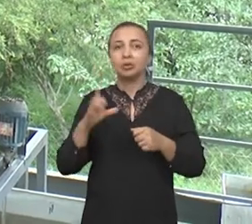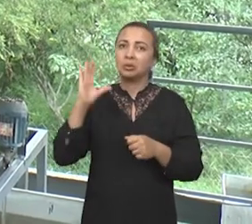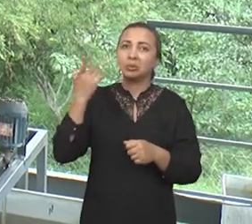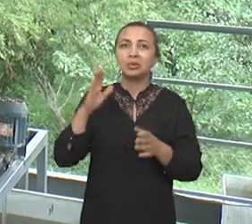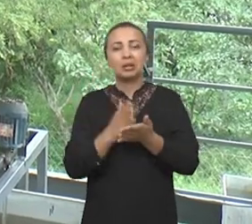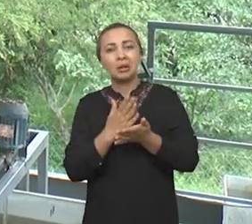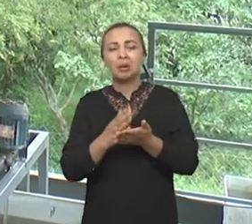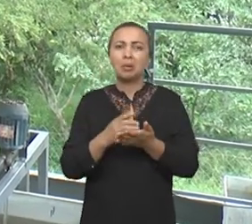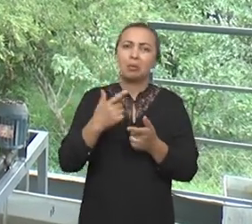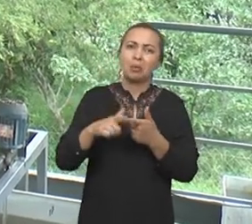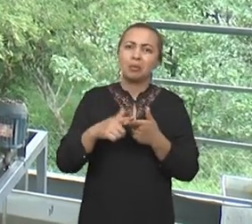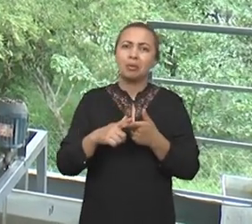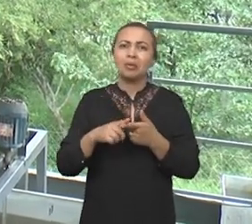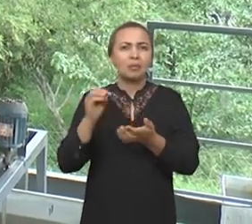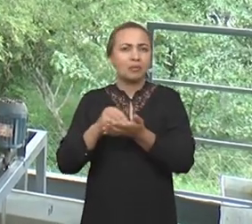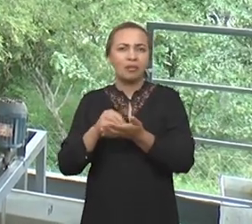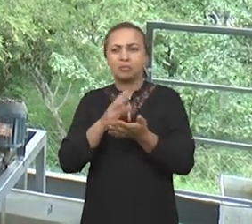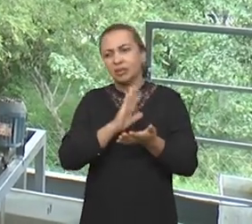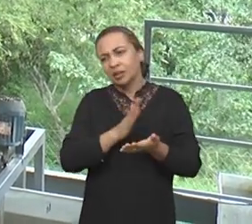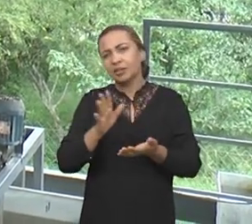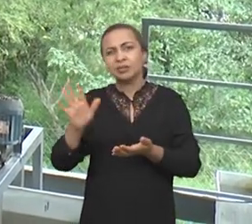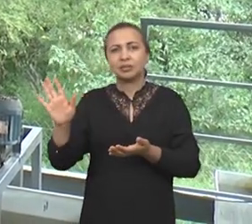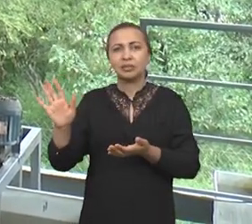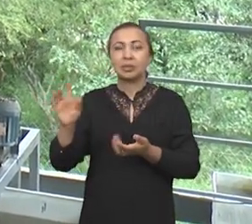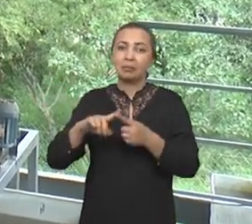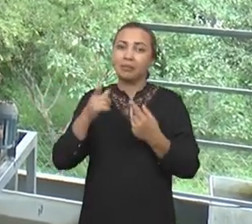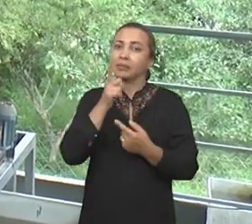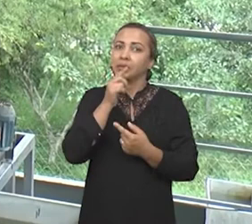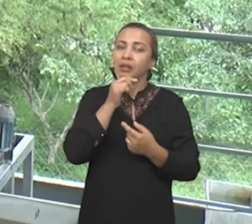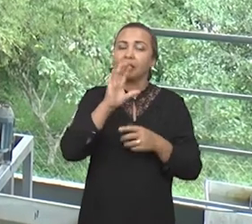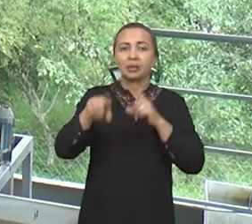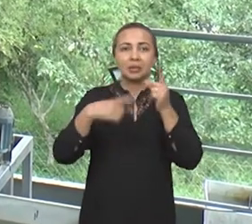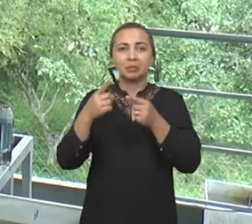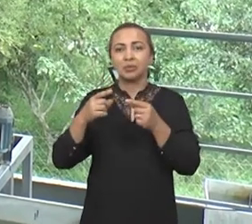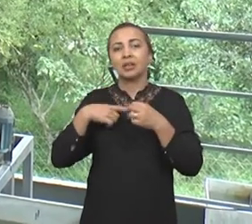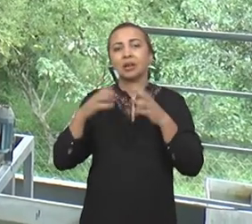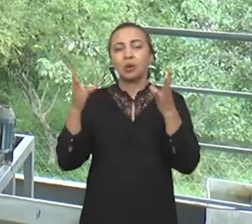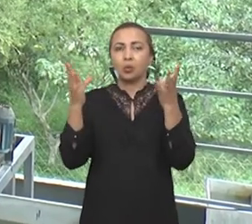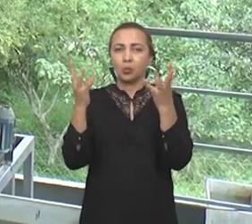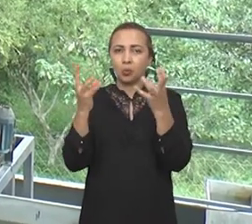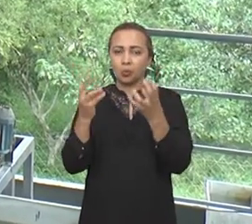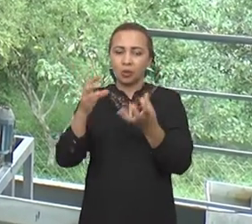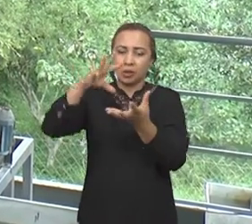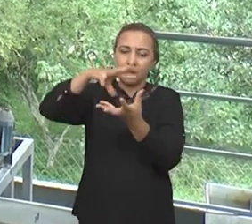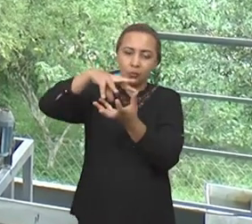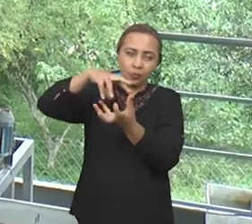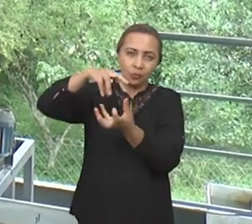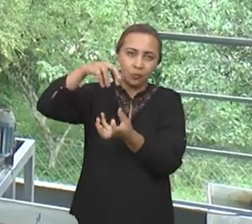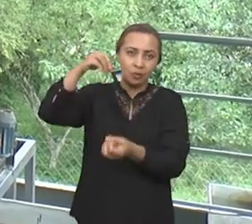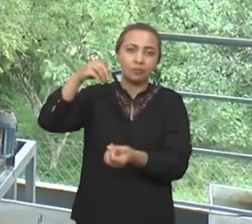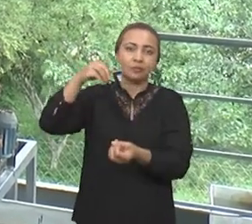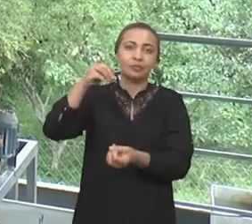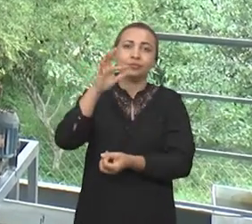impureza ela não seja removida. Então, essa água decantada, ela é encaminhada para um dado de filtração. Então, esses